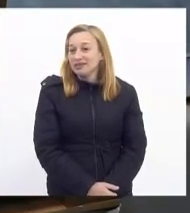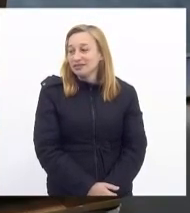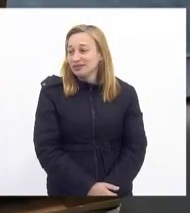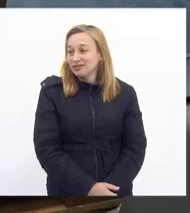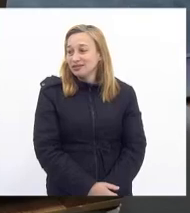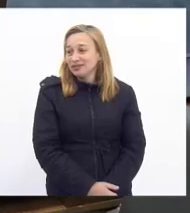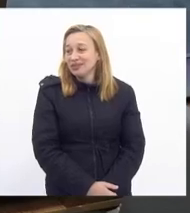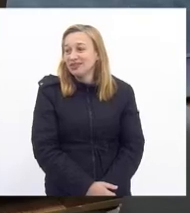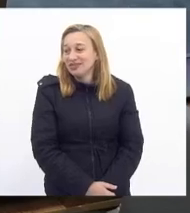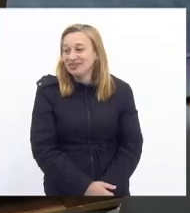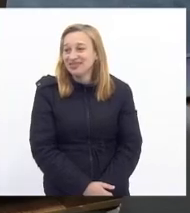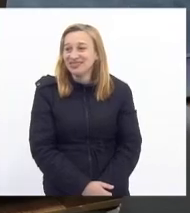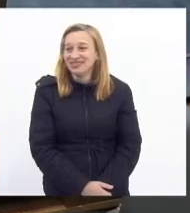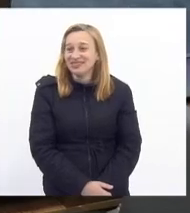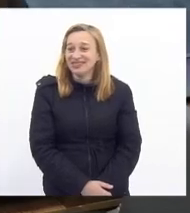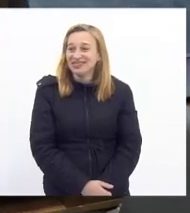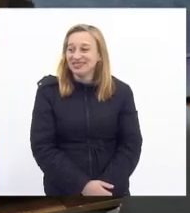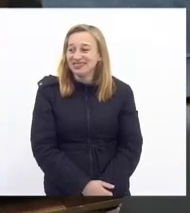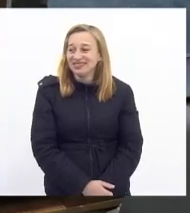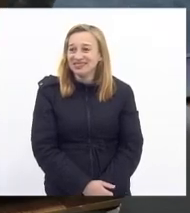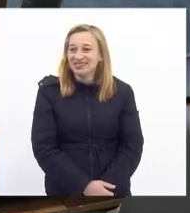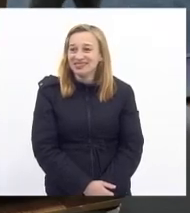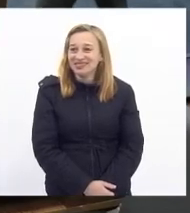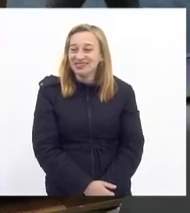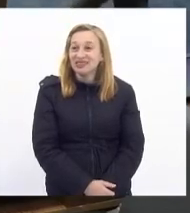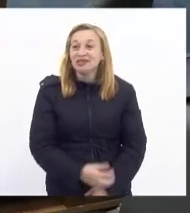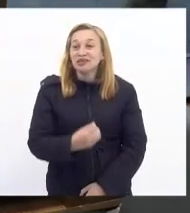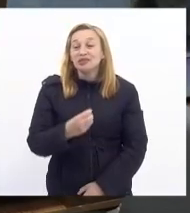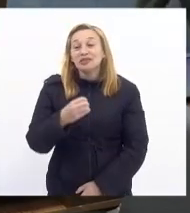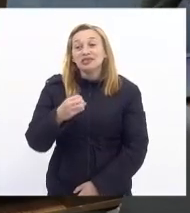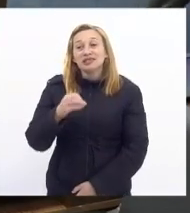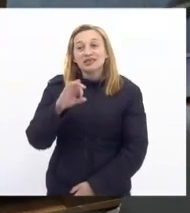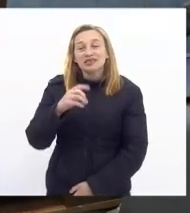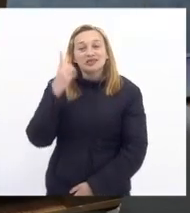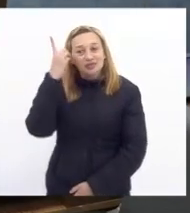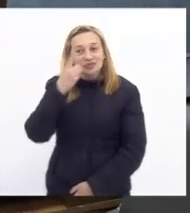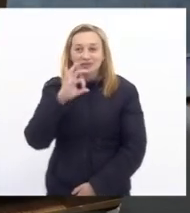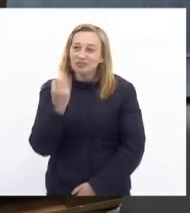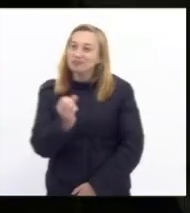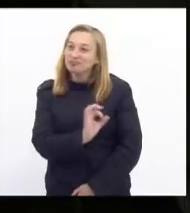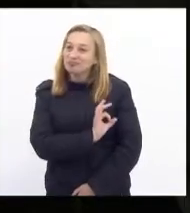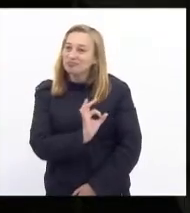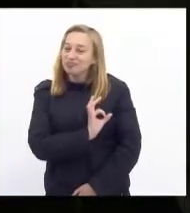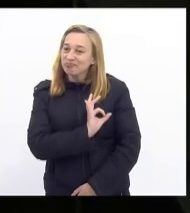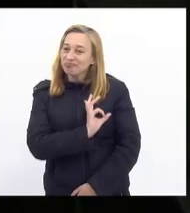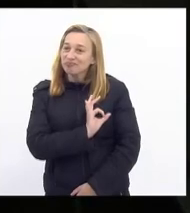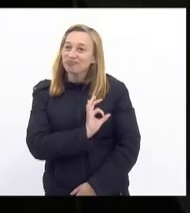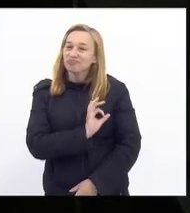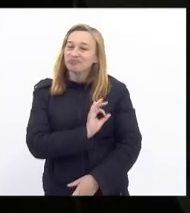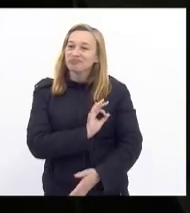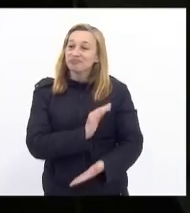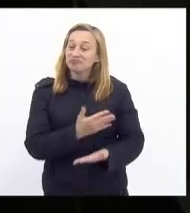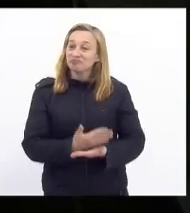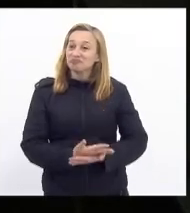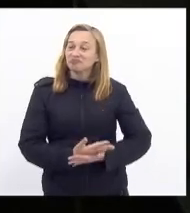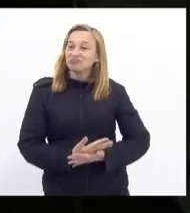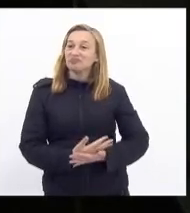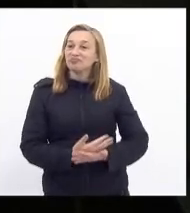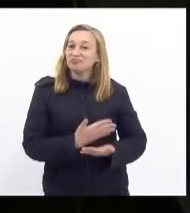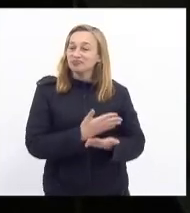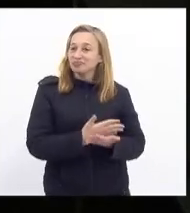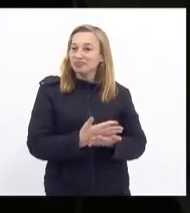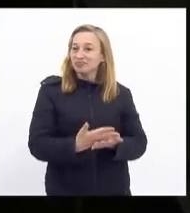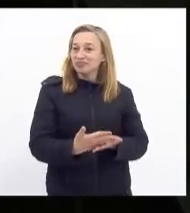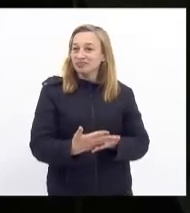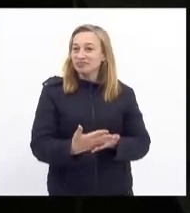Nobre deputada Marta Rocha, que preside os trabalhos de o expediente final